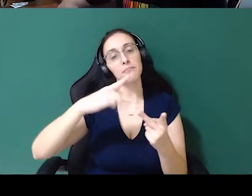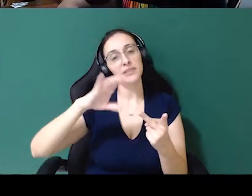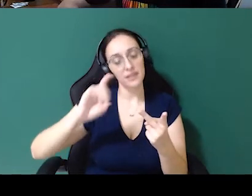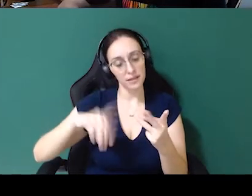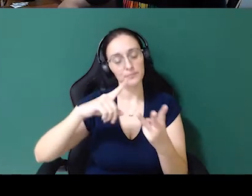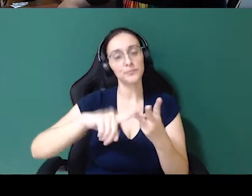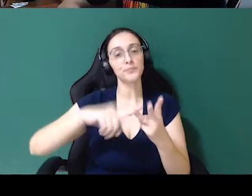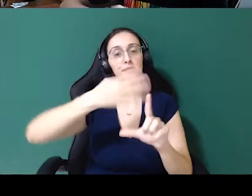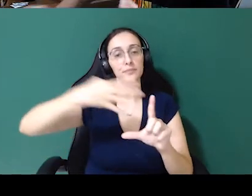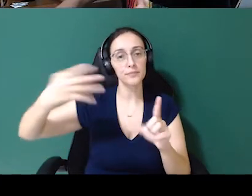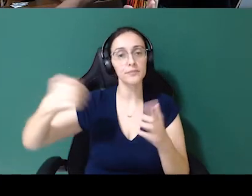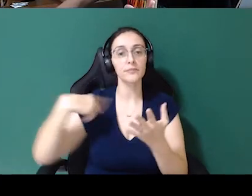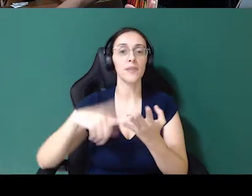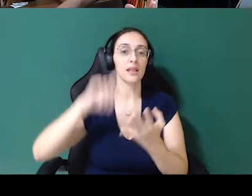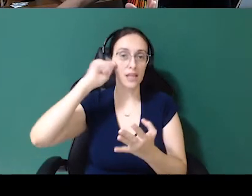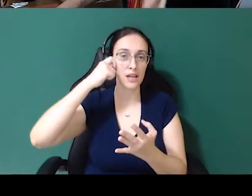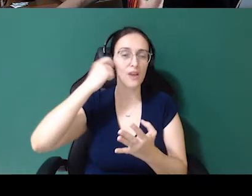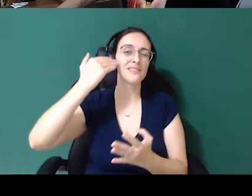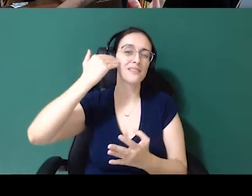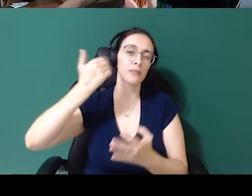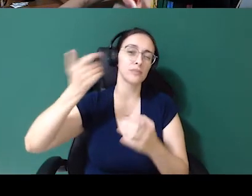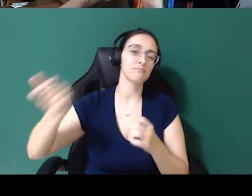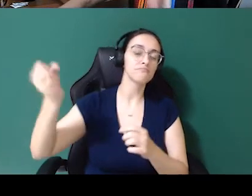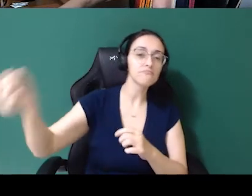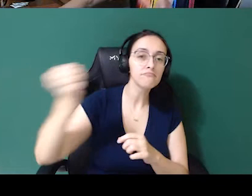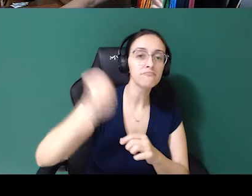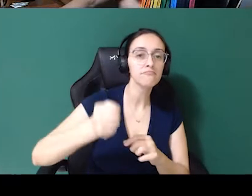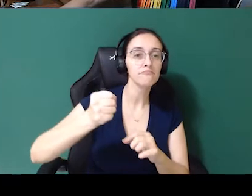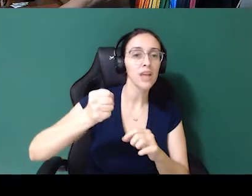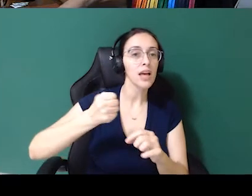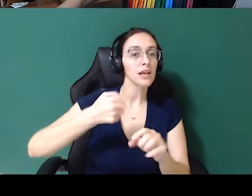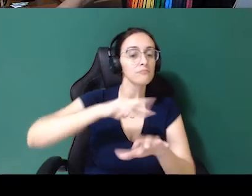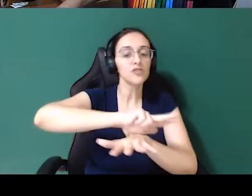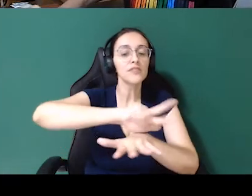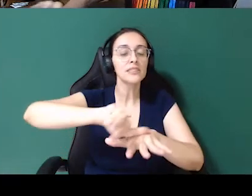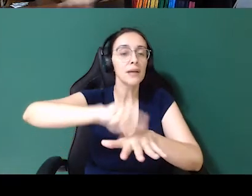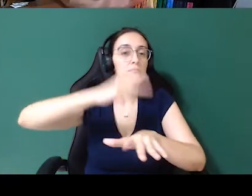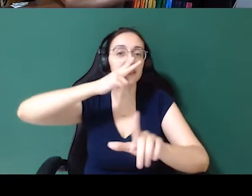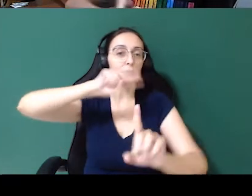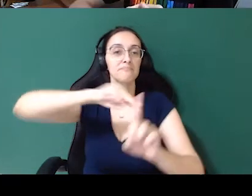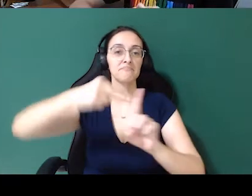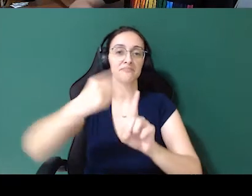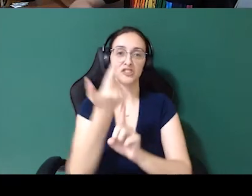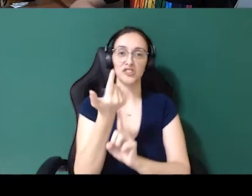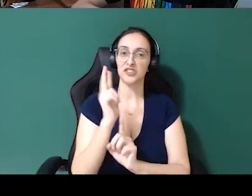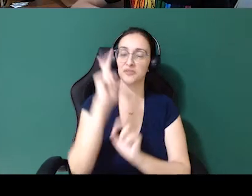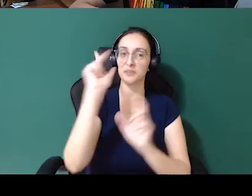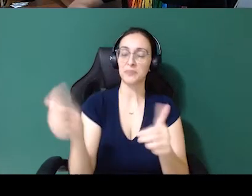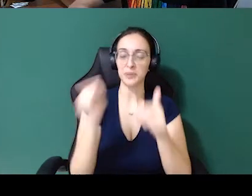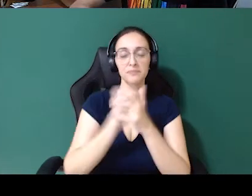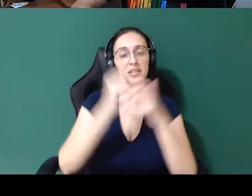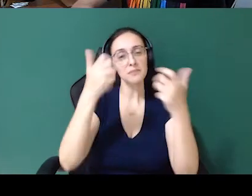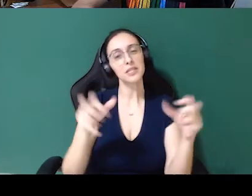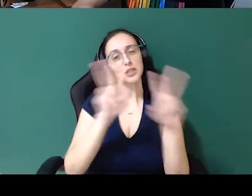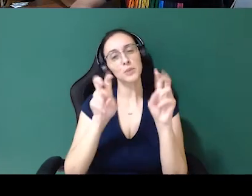em cargo de liderança, a gente sabe que são lugares que enxergam a diversidade de outra forma. E eu vim falar um pouco sobre isso.